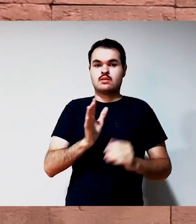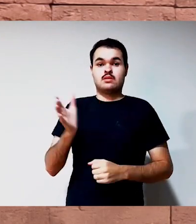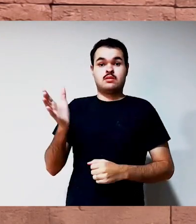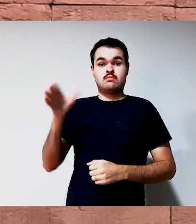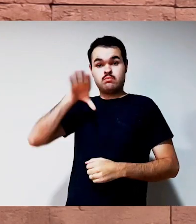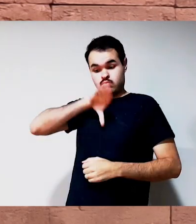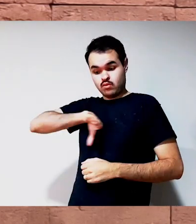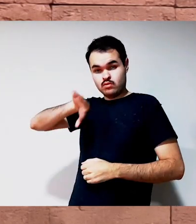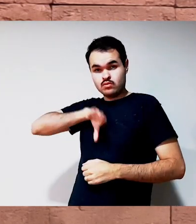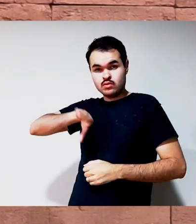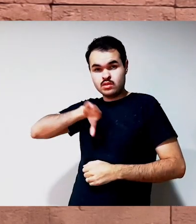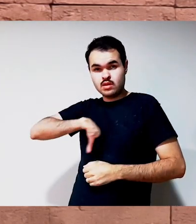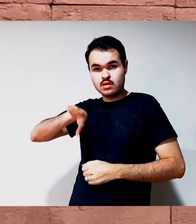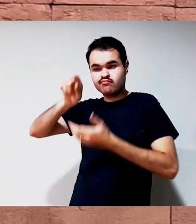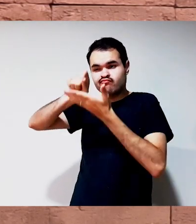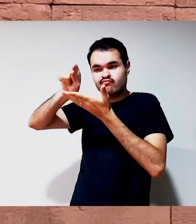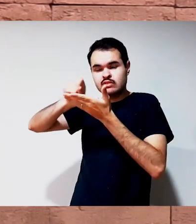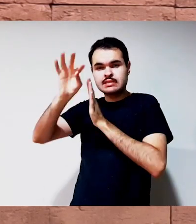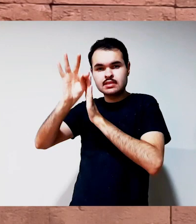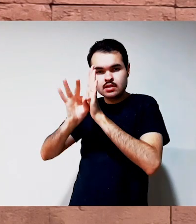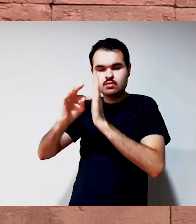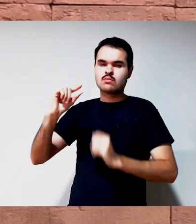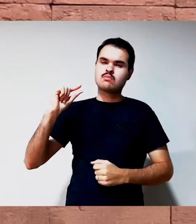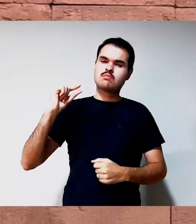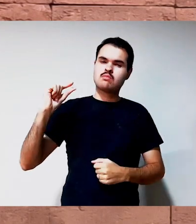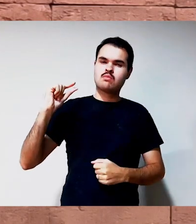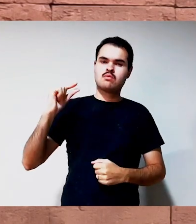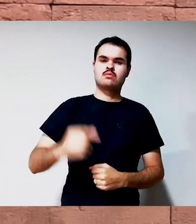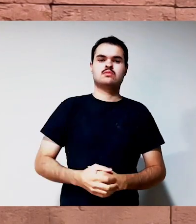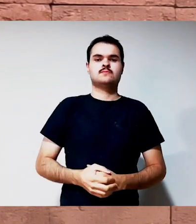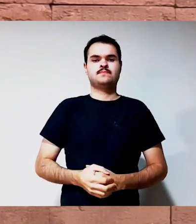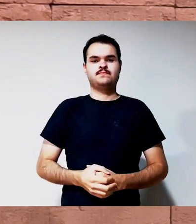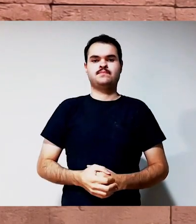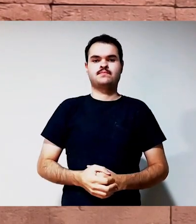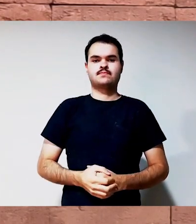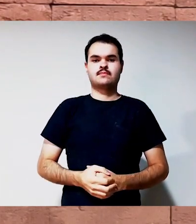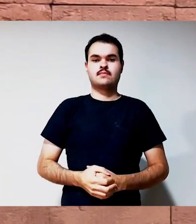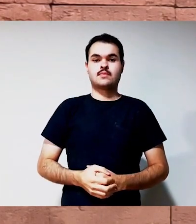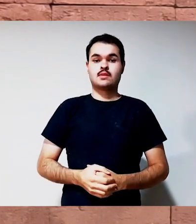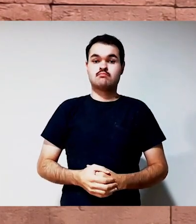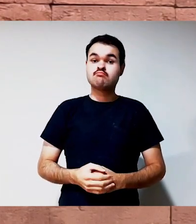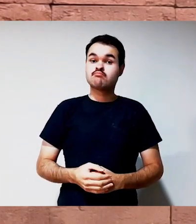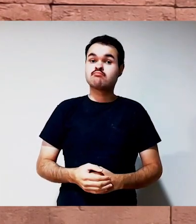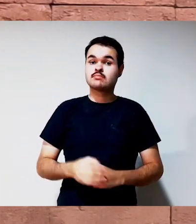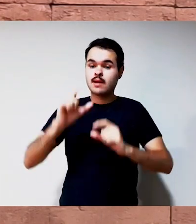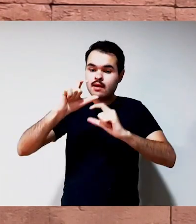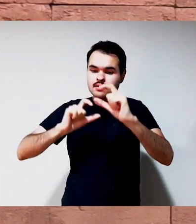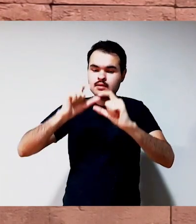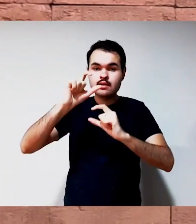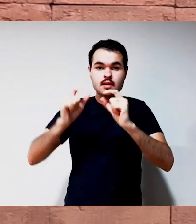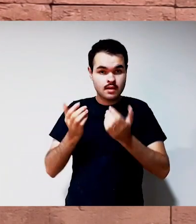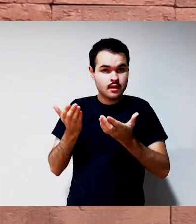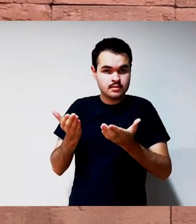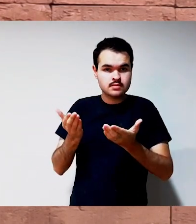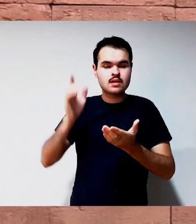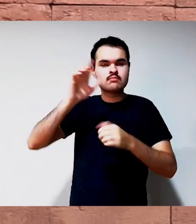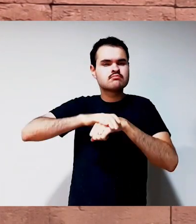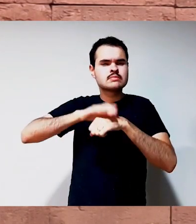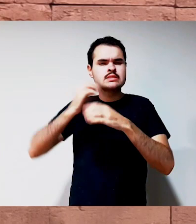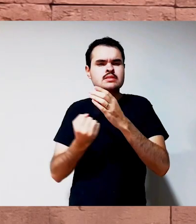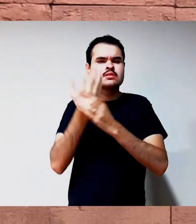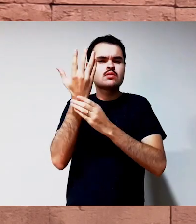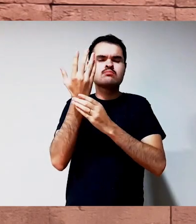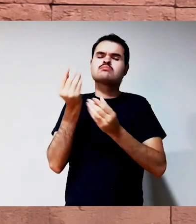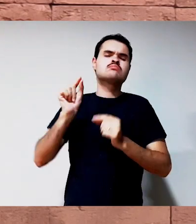nos personagens e ela tem pouquíssimo conteúdo em língua portuguesa. Essa HQ foi elaborada pelo Luiz Gustavo